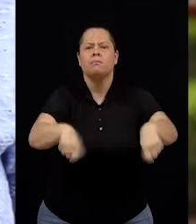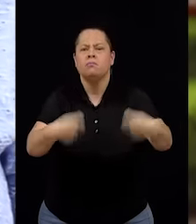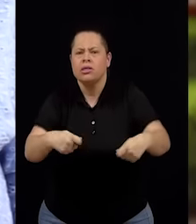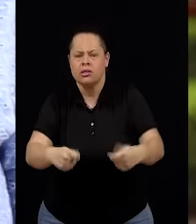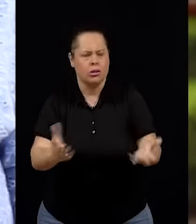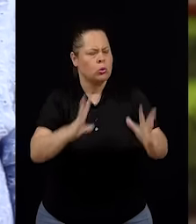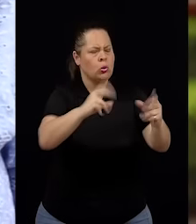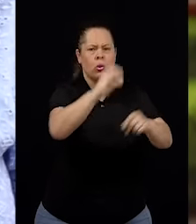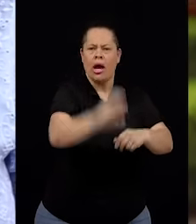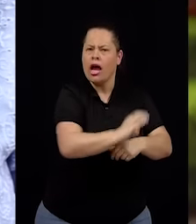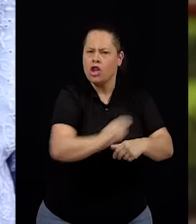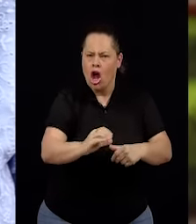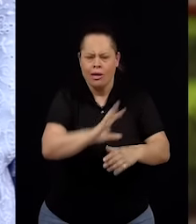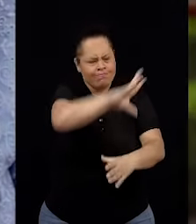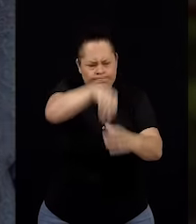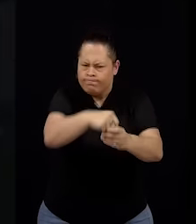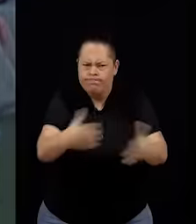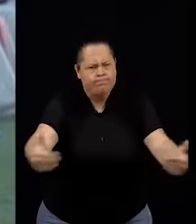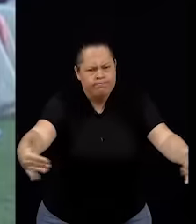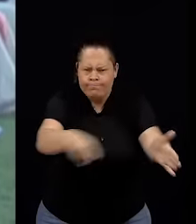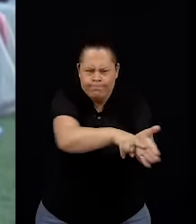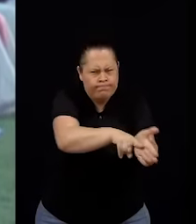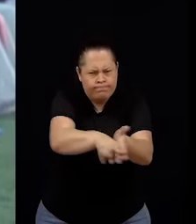incluídos, sem exceção.